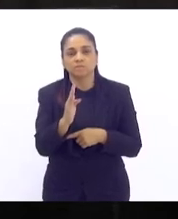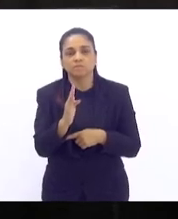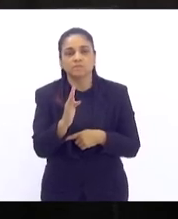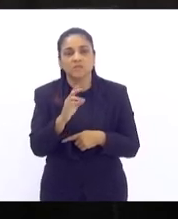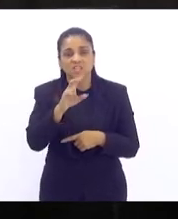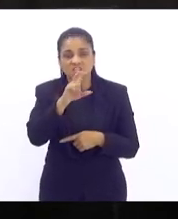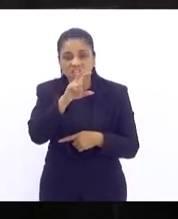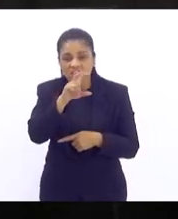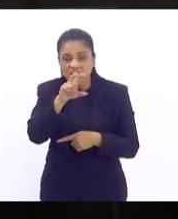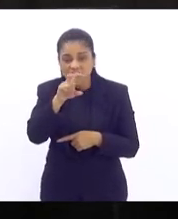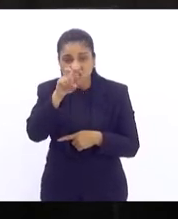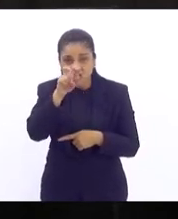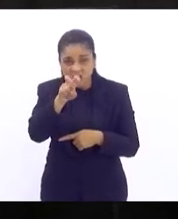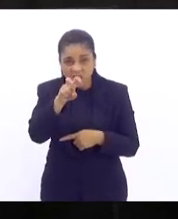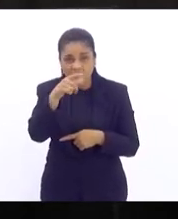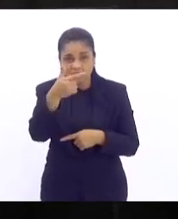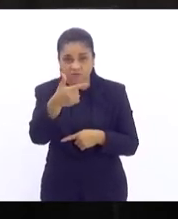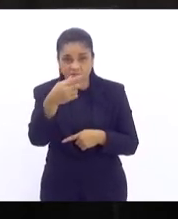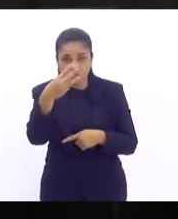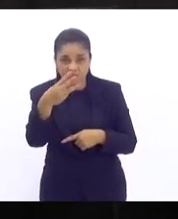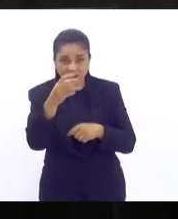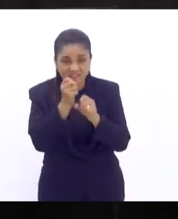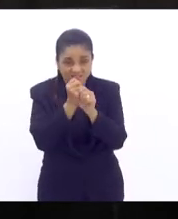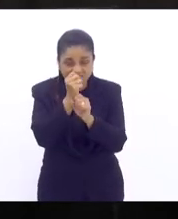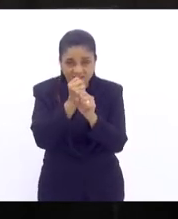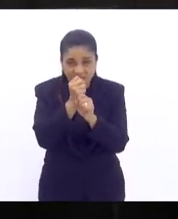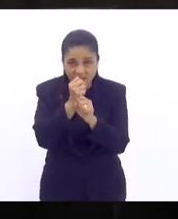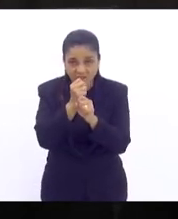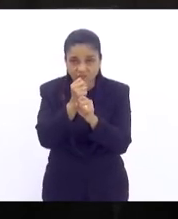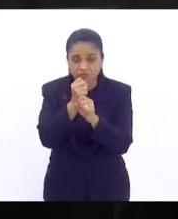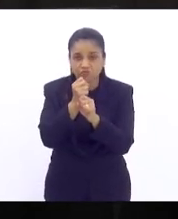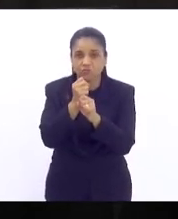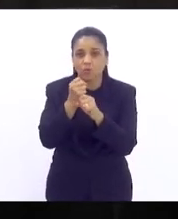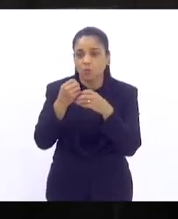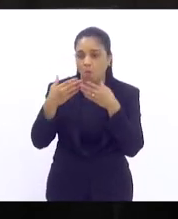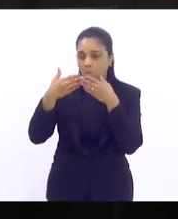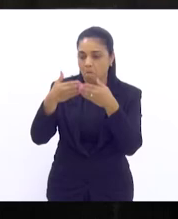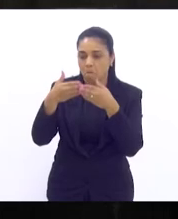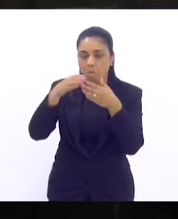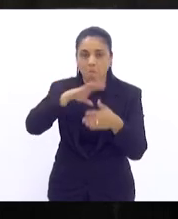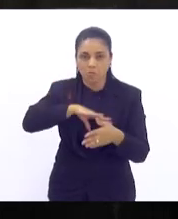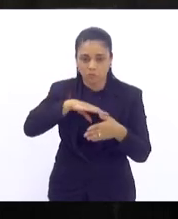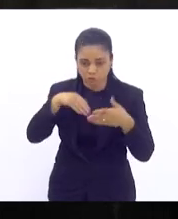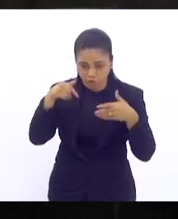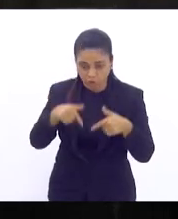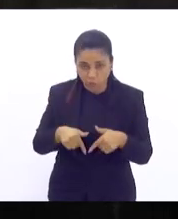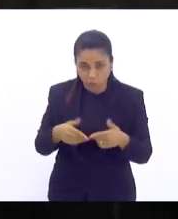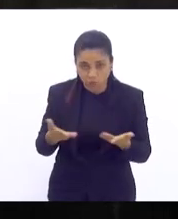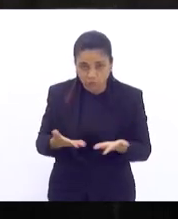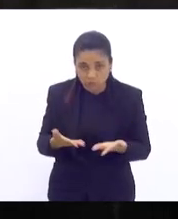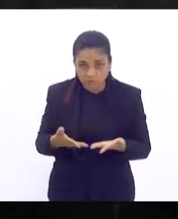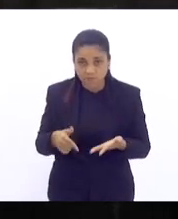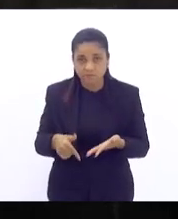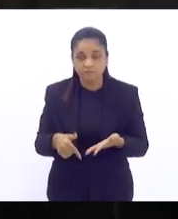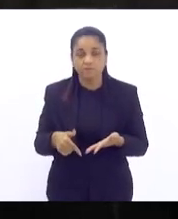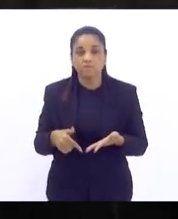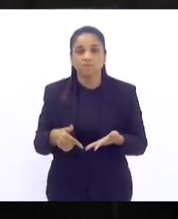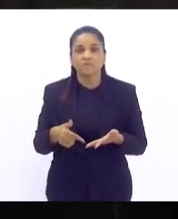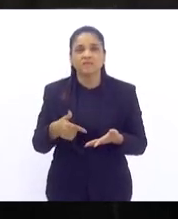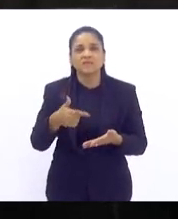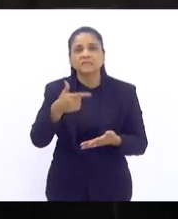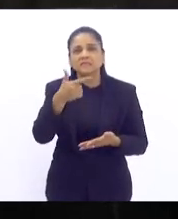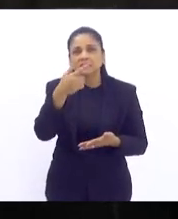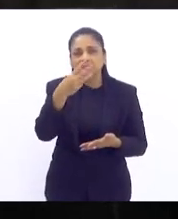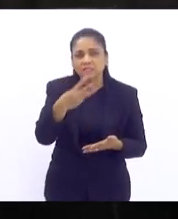523 anos desde a chegada dos portugueses passou por 356